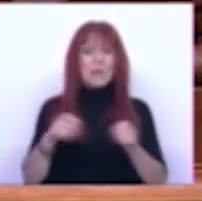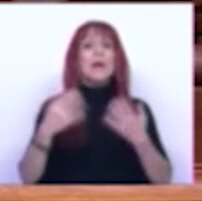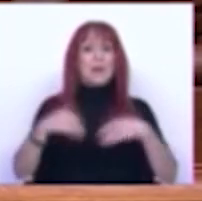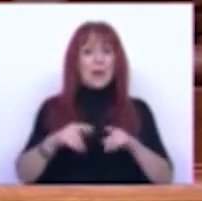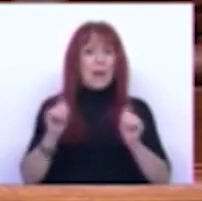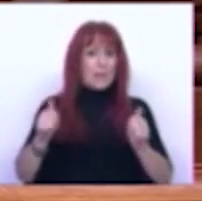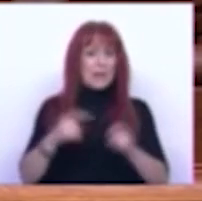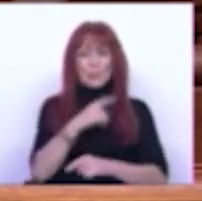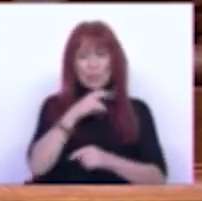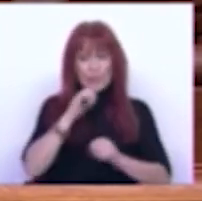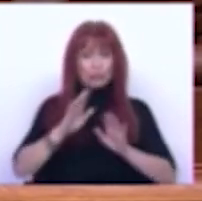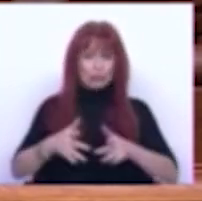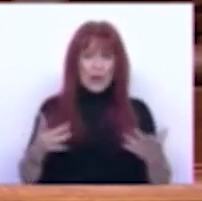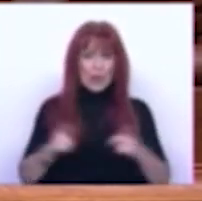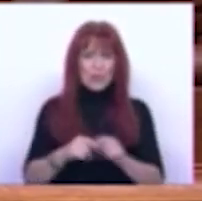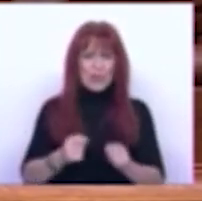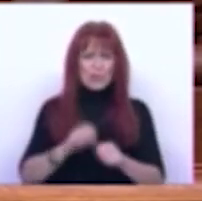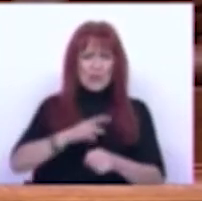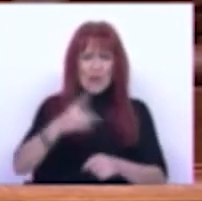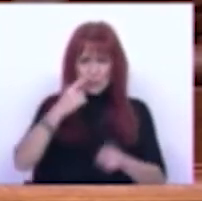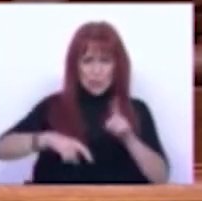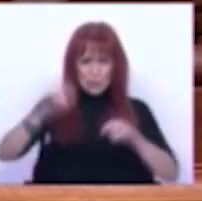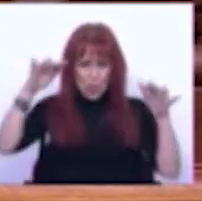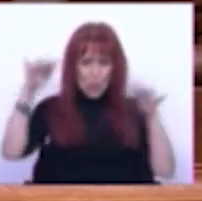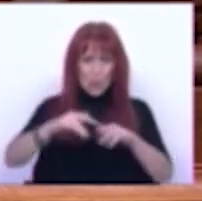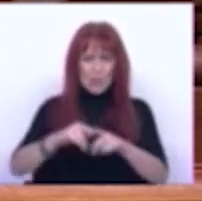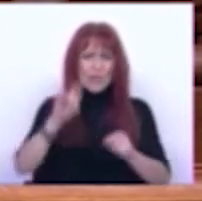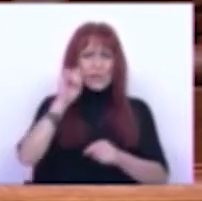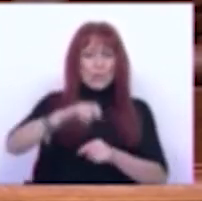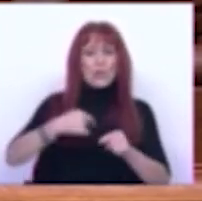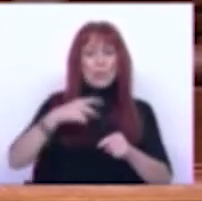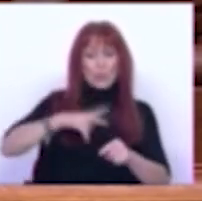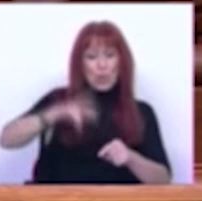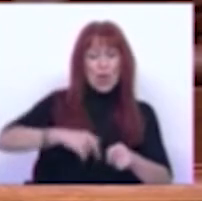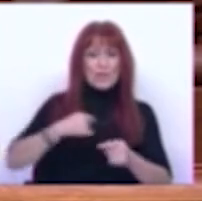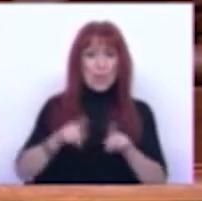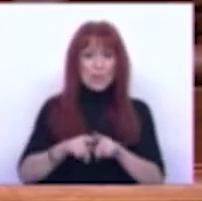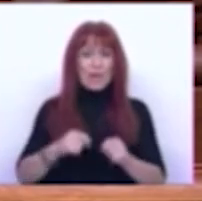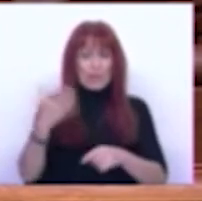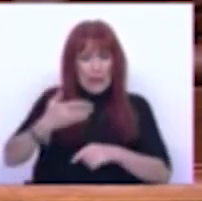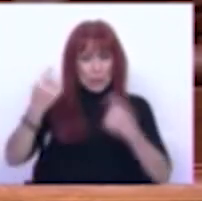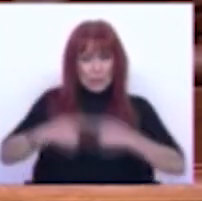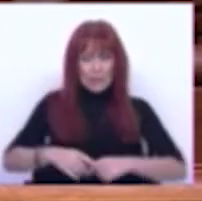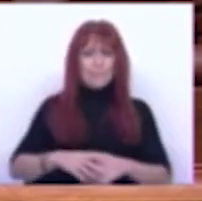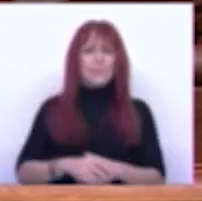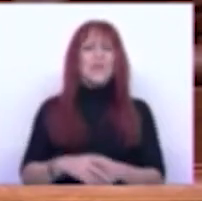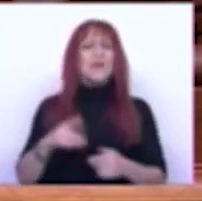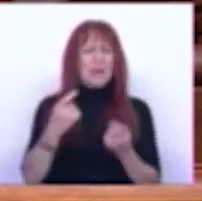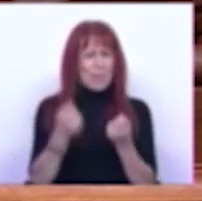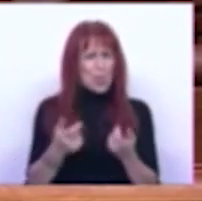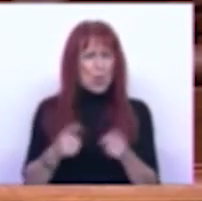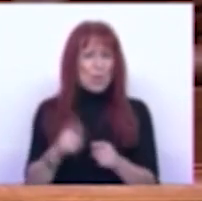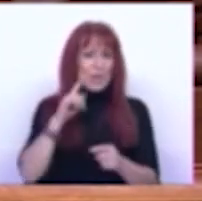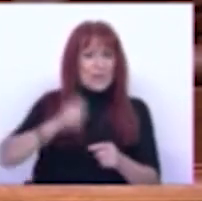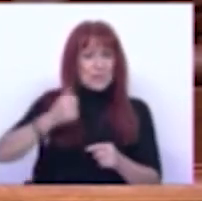e bem já prometemos que também os milhares de refugiados ucranianos que estão a chegar ao nosso país teriam esse direito. Sabe a pouco